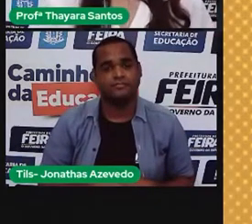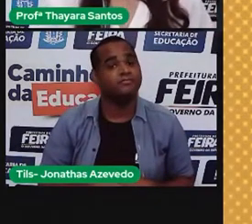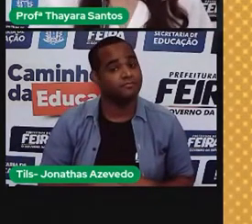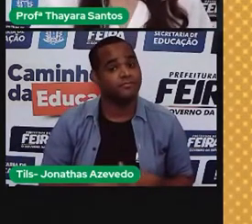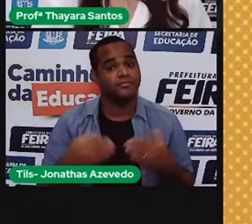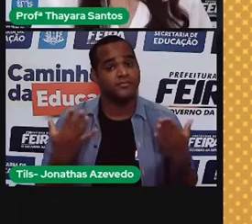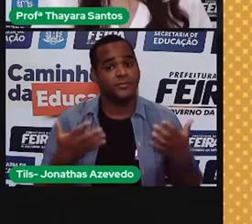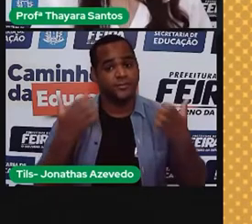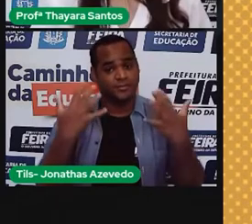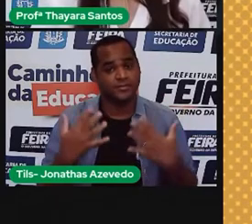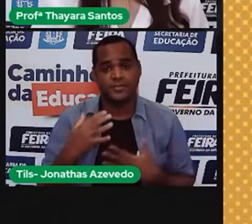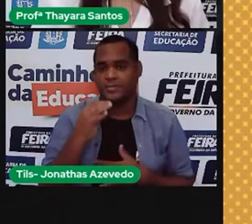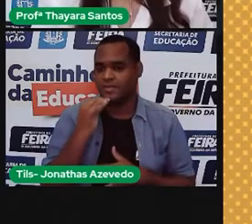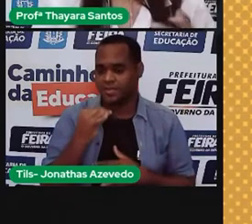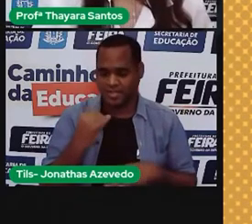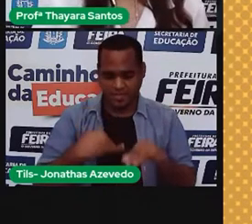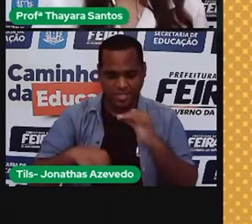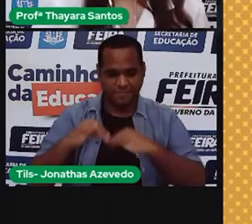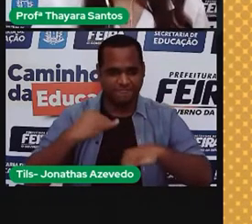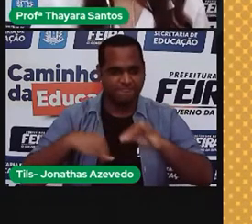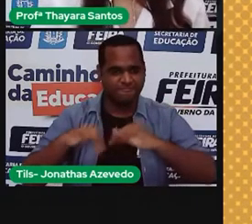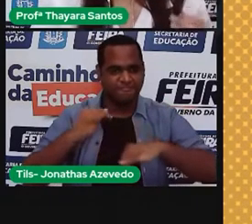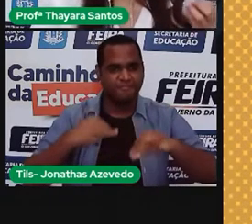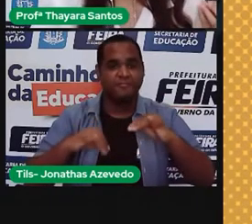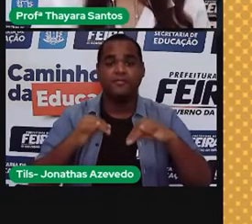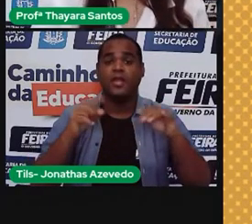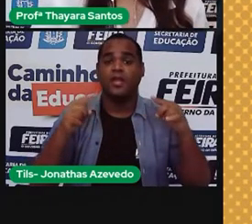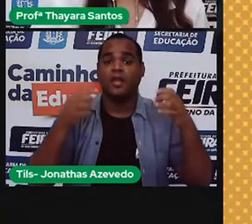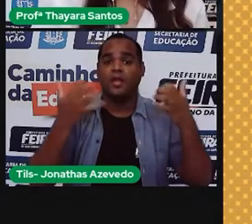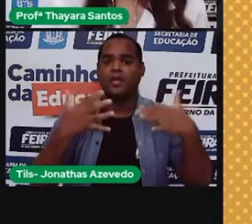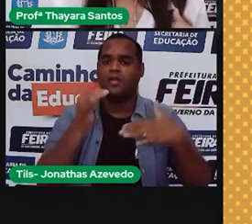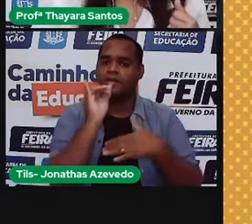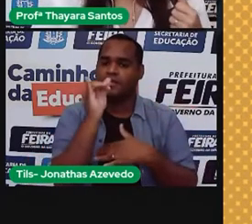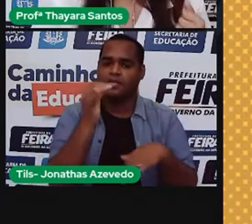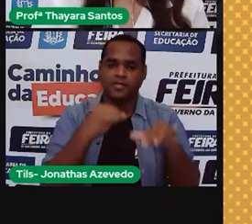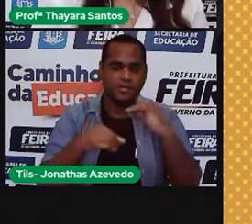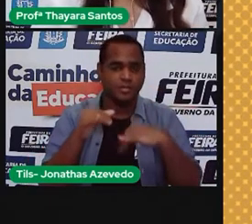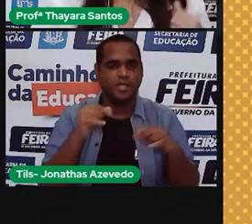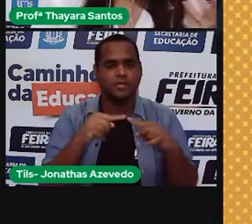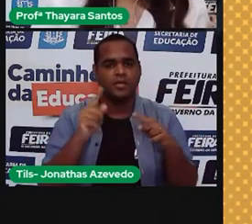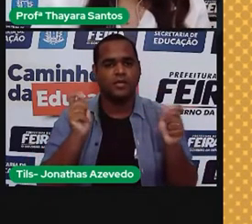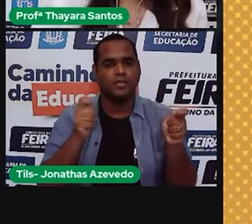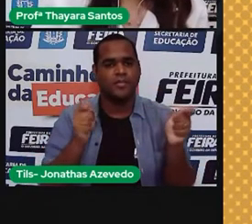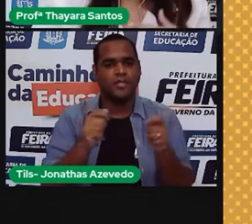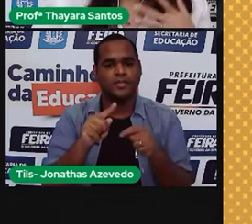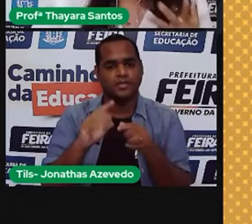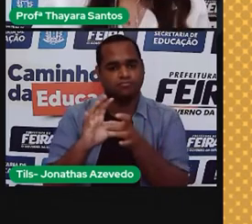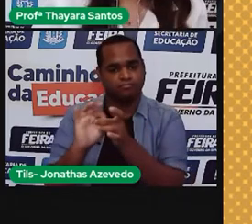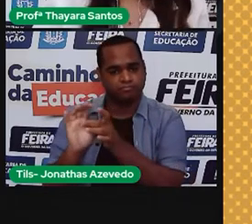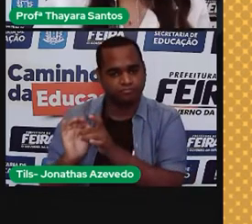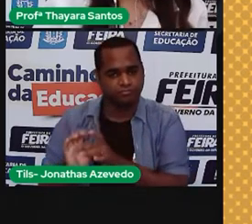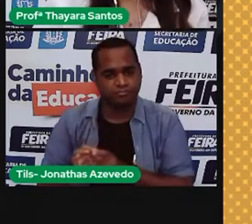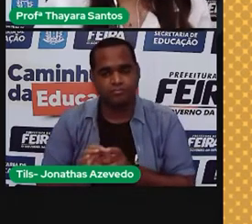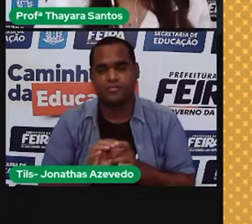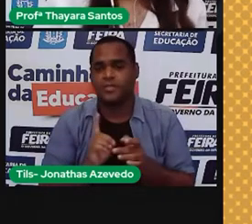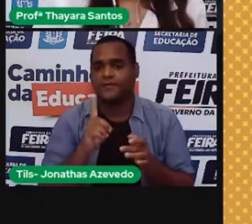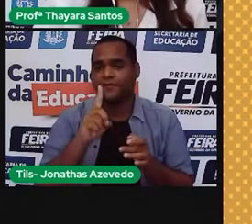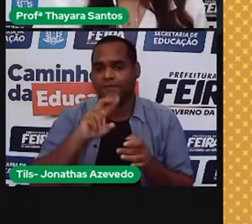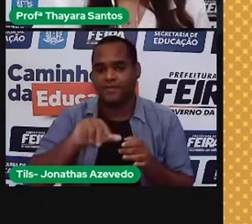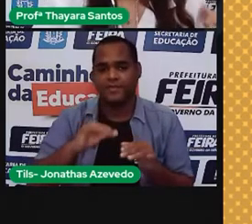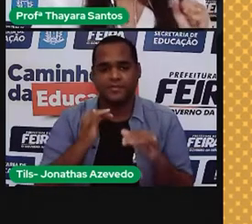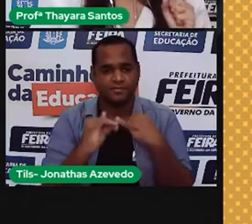Agora a gente vai falar sobre a energia química. A energia química é formada ou liberada a partir de reações